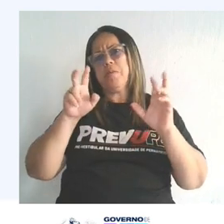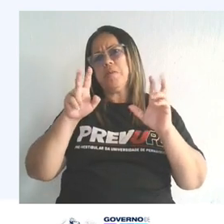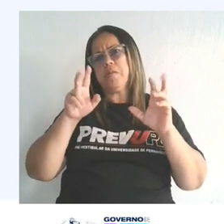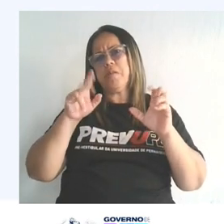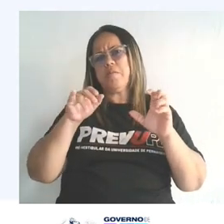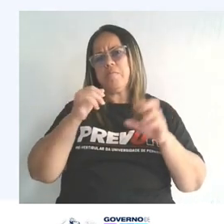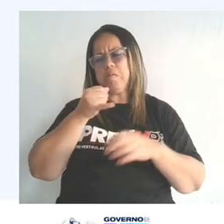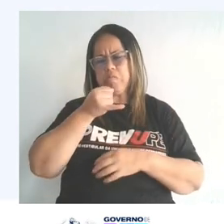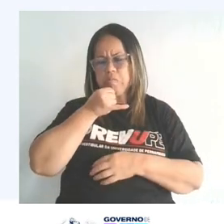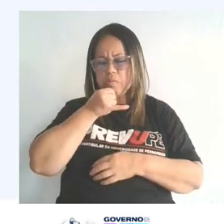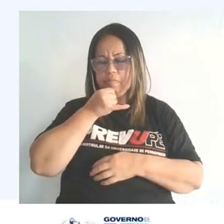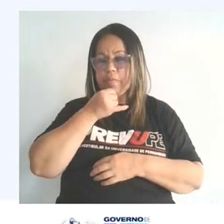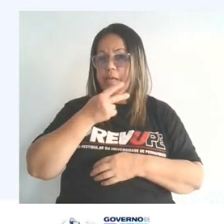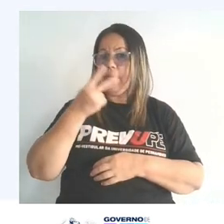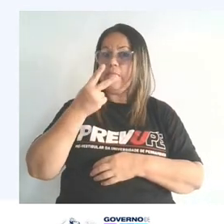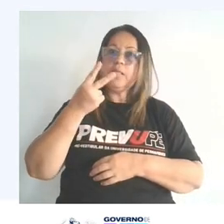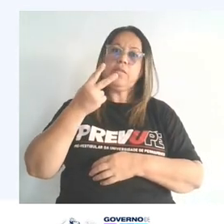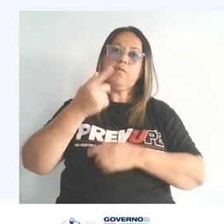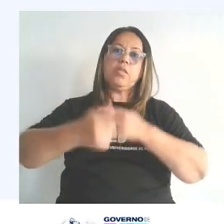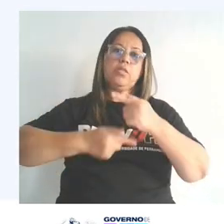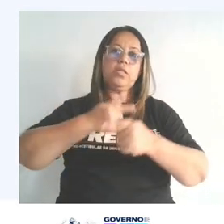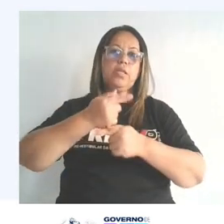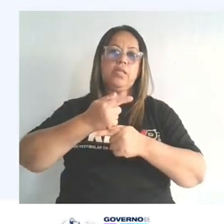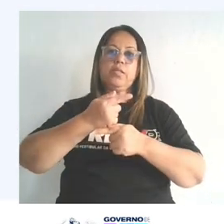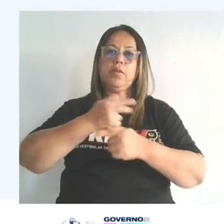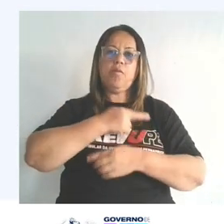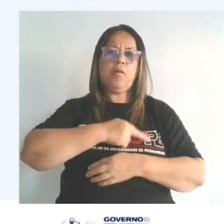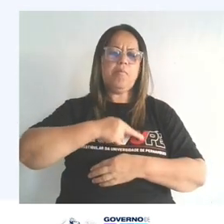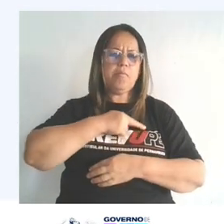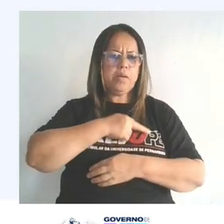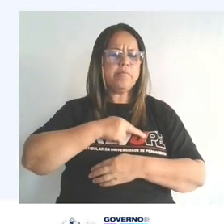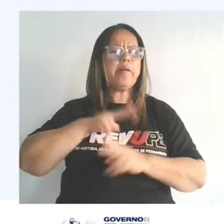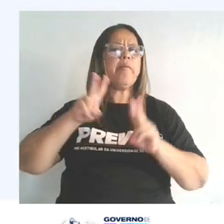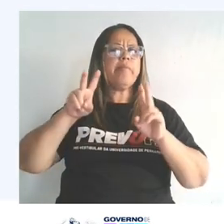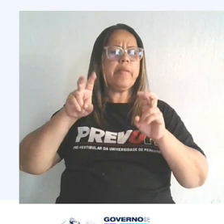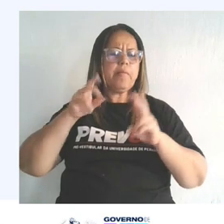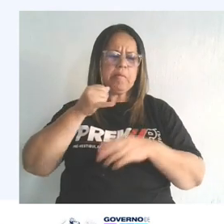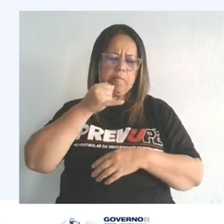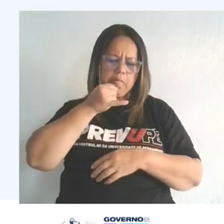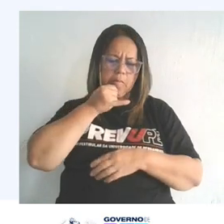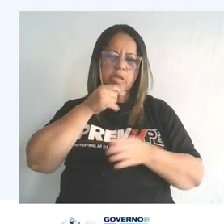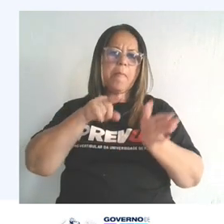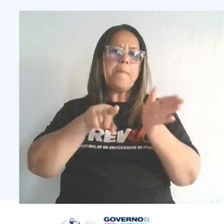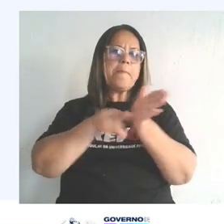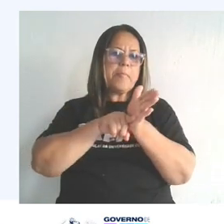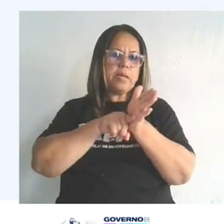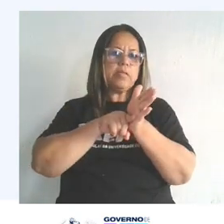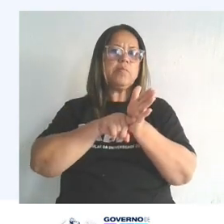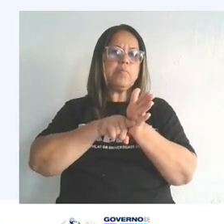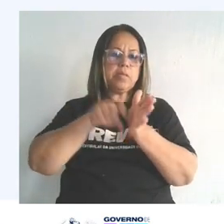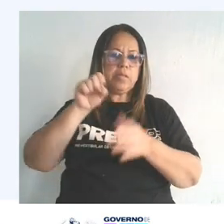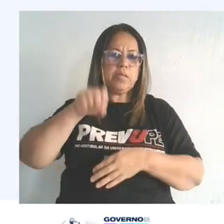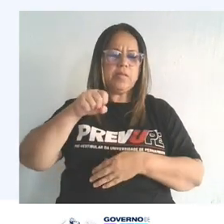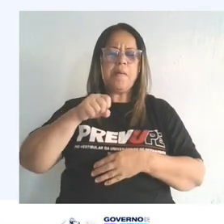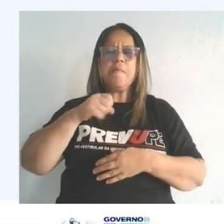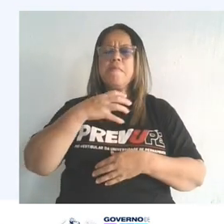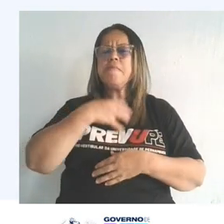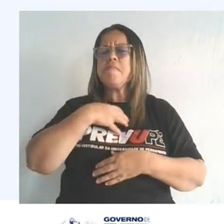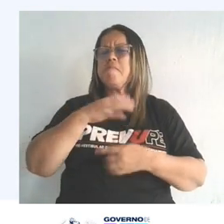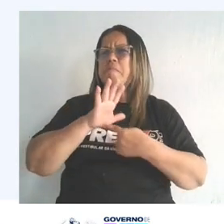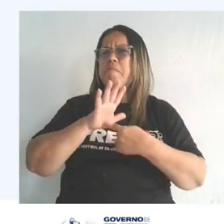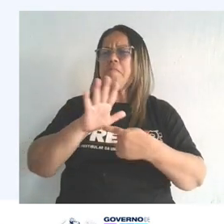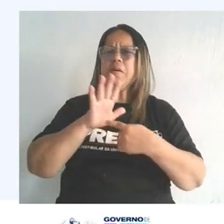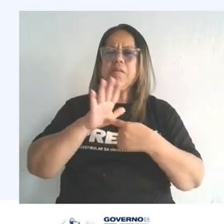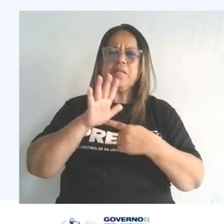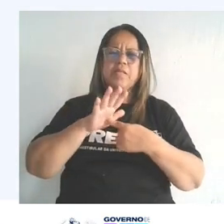A segunda geração romântica é marcada por um tom mais melancólico mesmo e bem pessimista, refletindo as inquietações e as